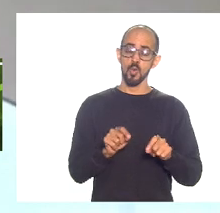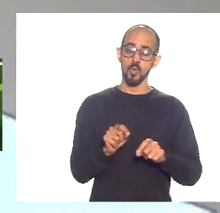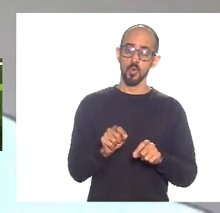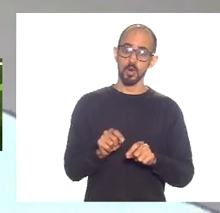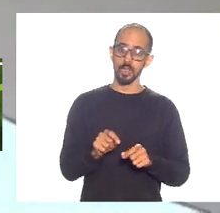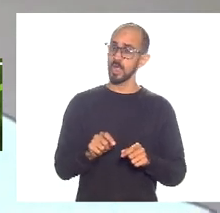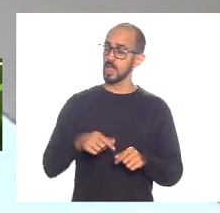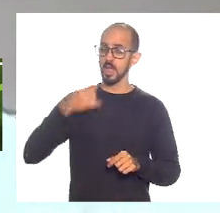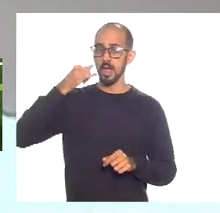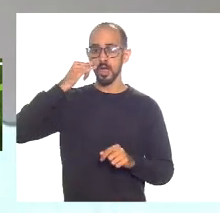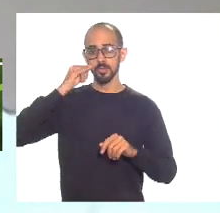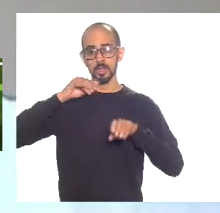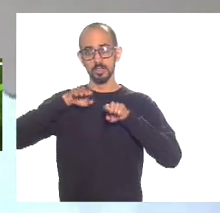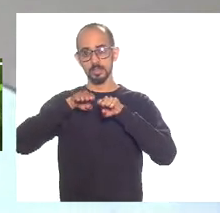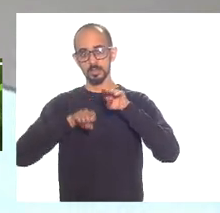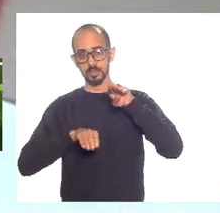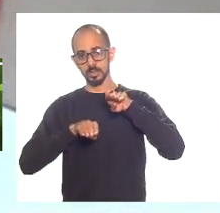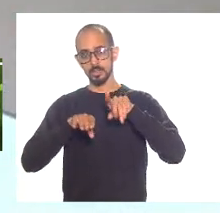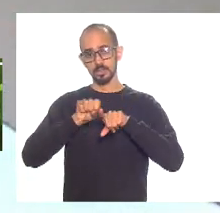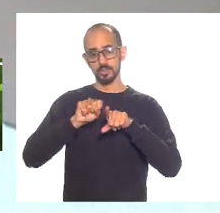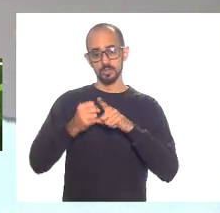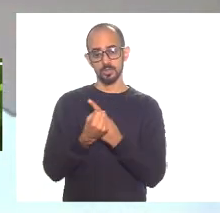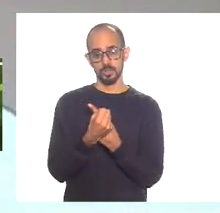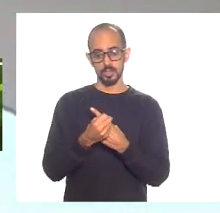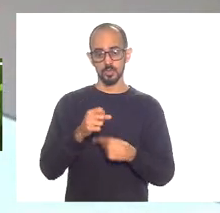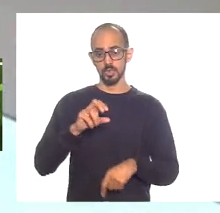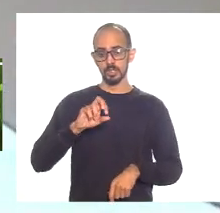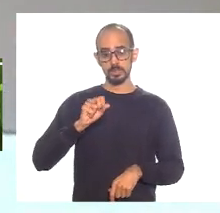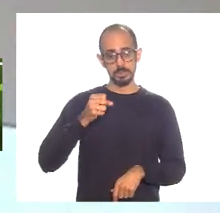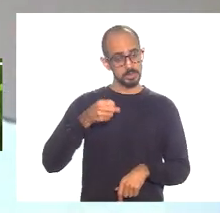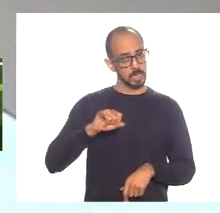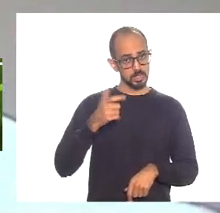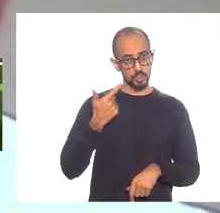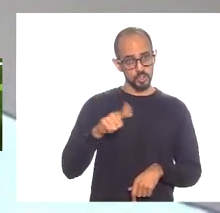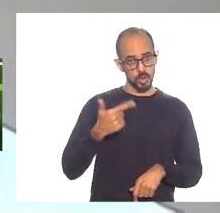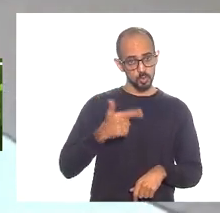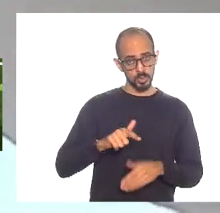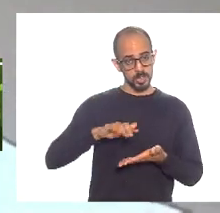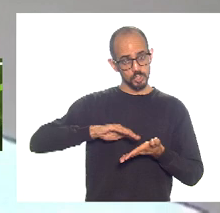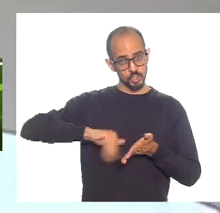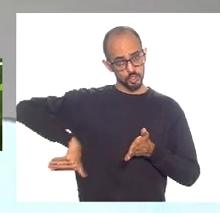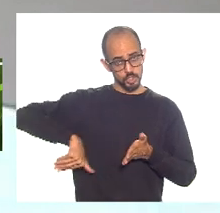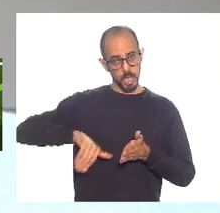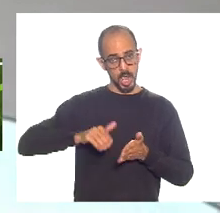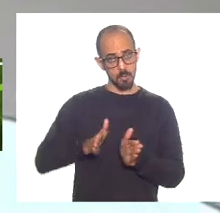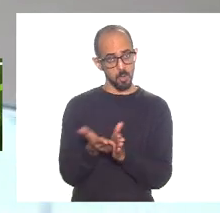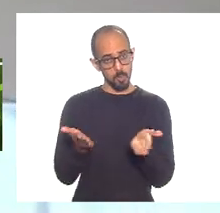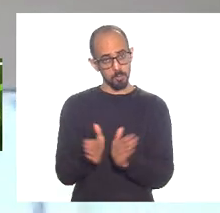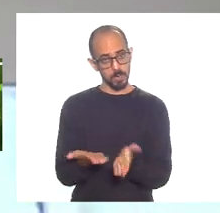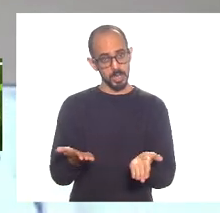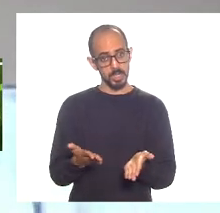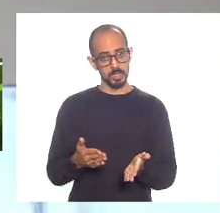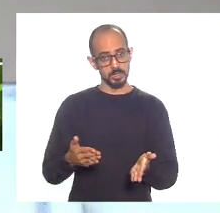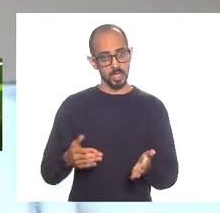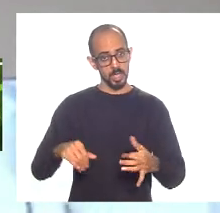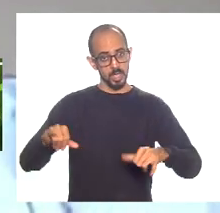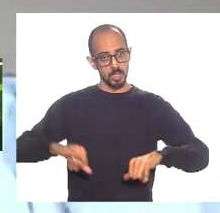desigualdades se a gente não enfrentar a pobreza a miséria que sobe em